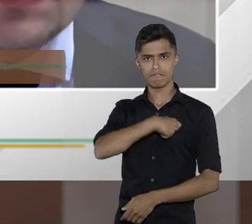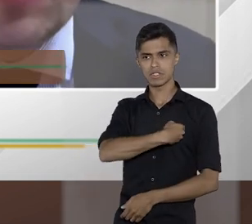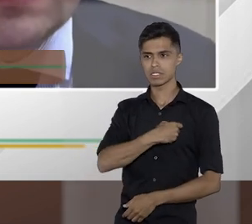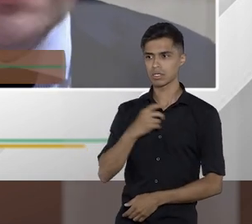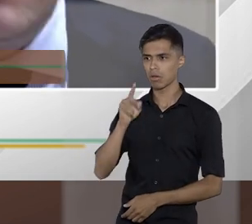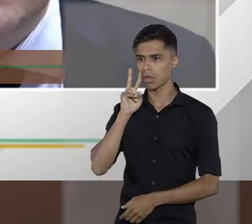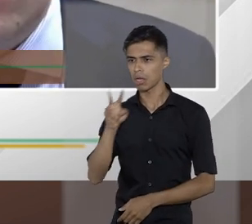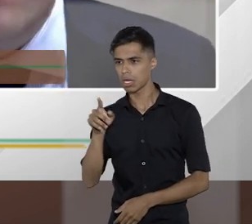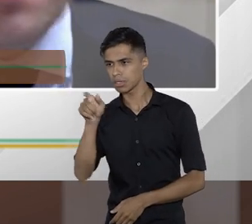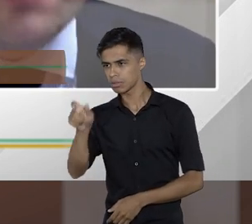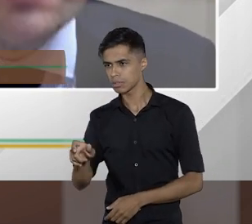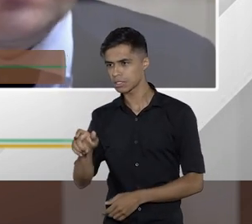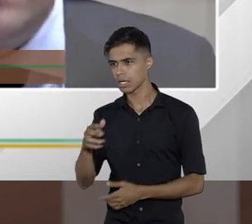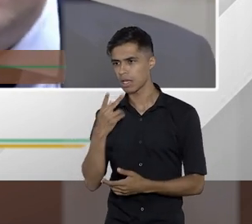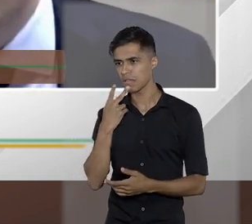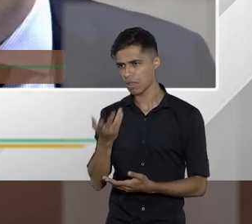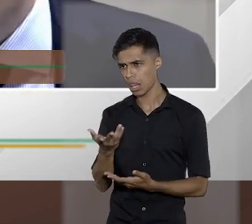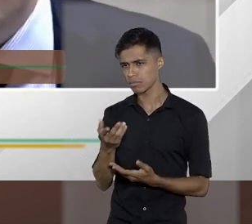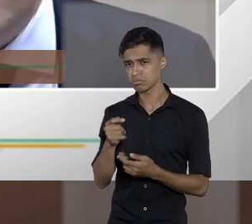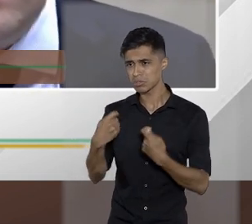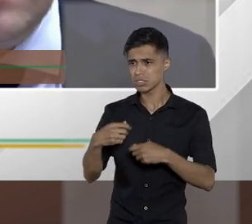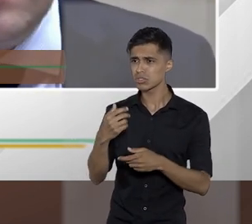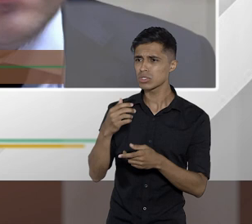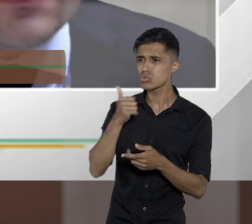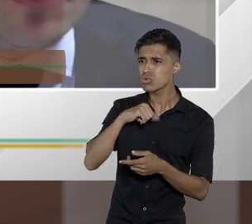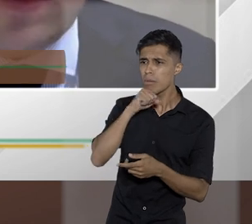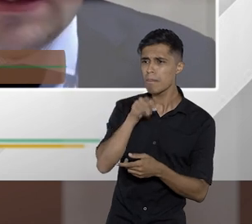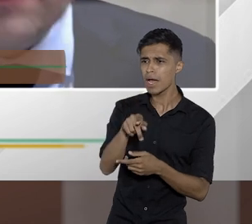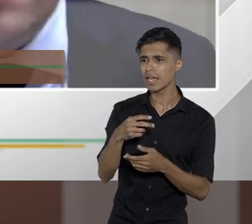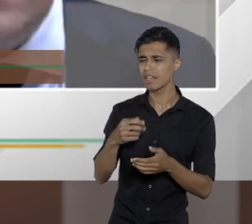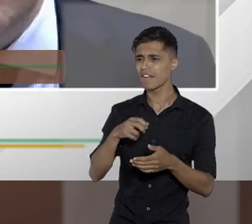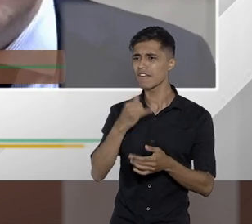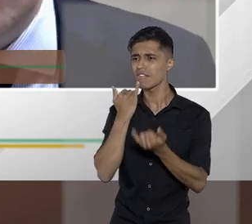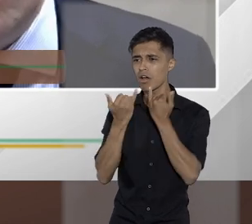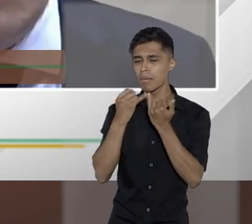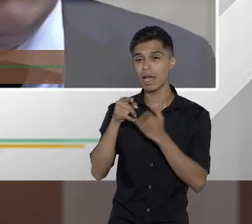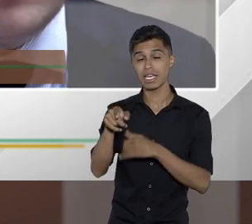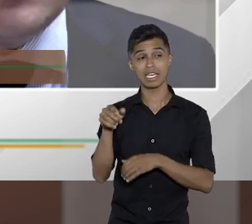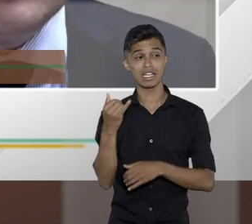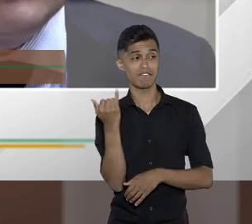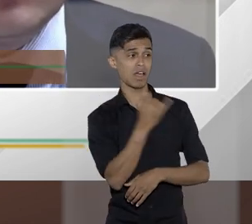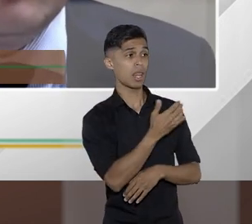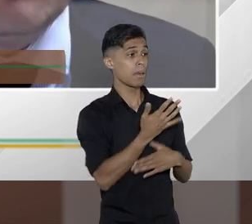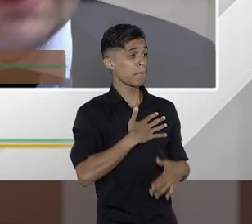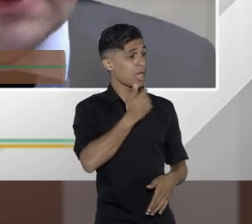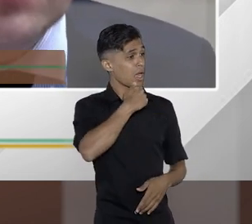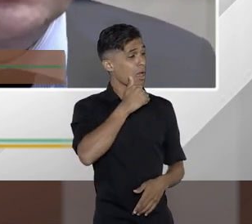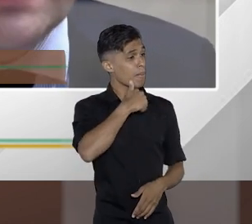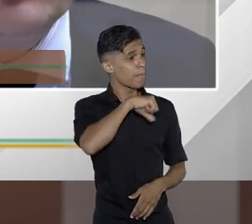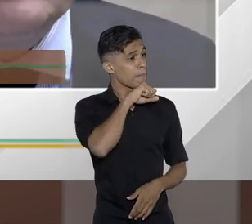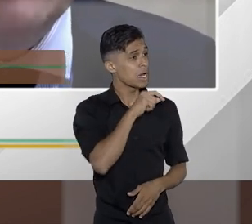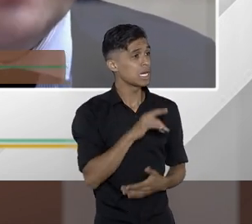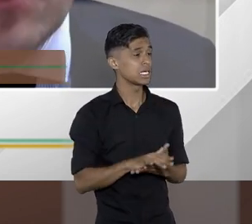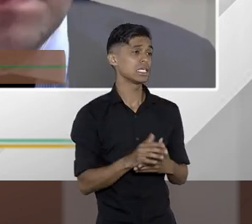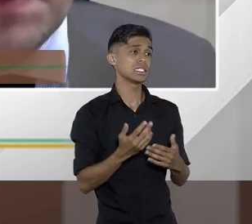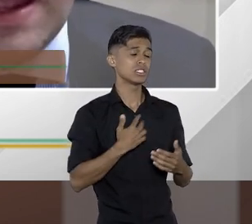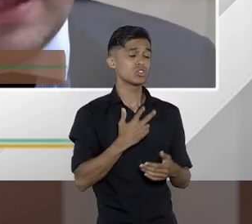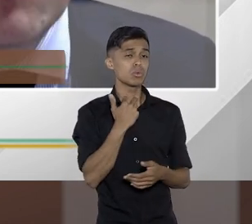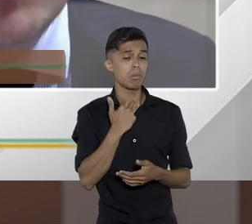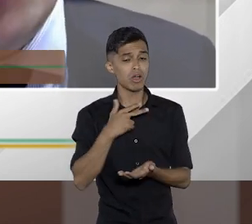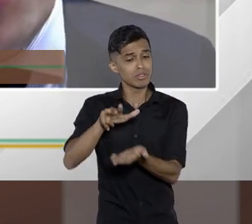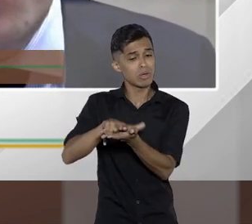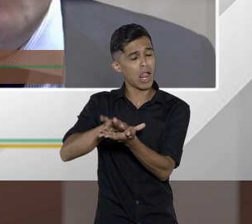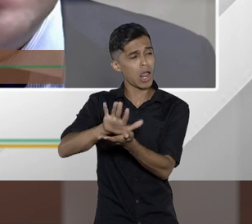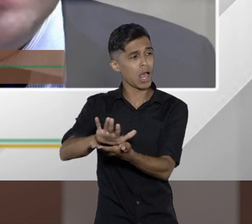determinado contribuinte, ele vai dizer, ó, minha mãe está doente, não pode se locomover, então eu vim pegar aqui o extrato de IPTU.